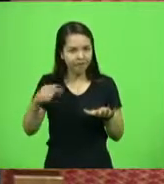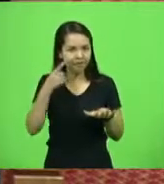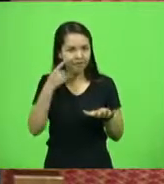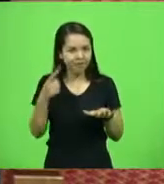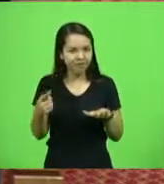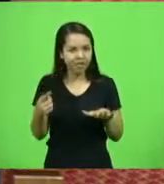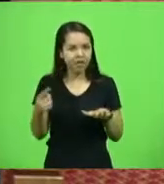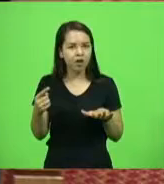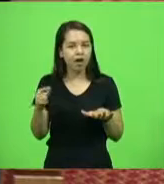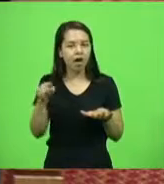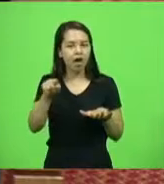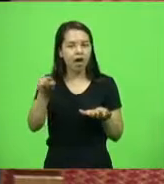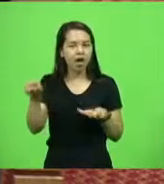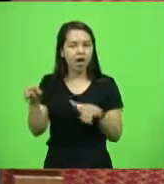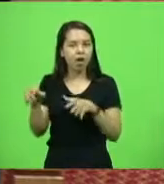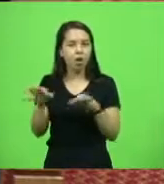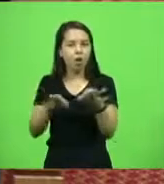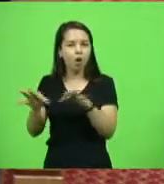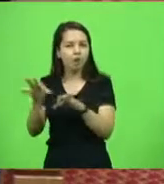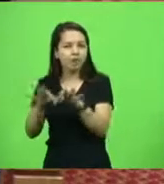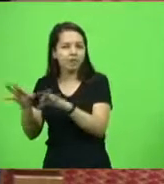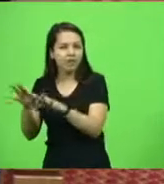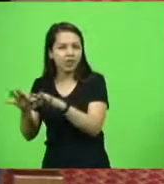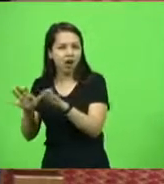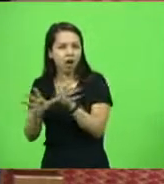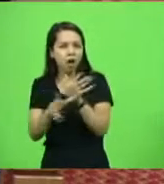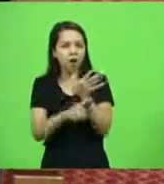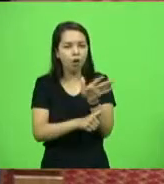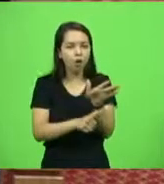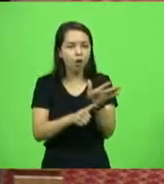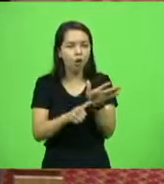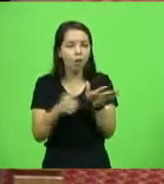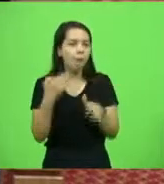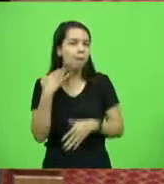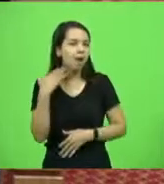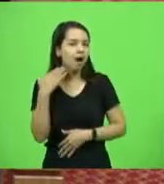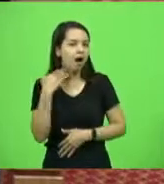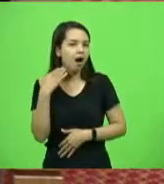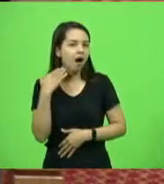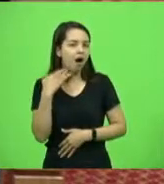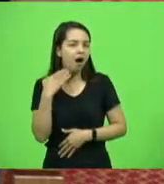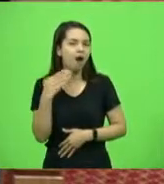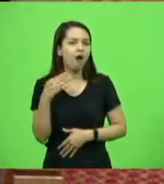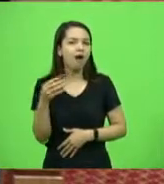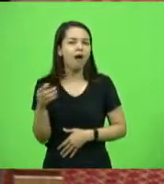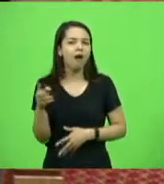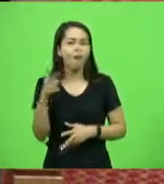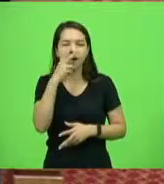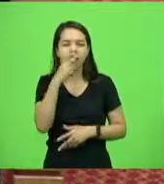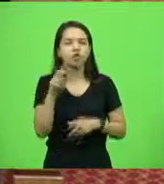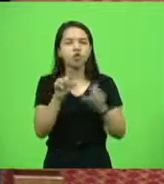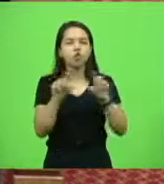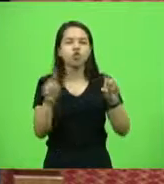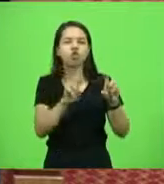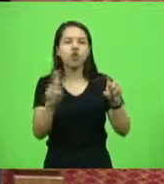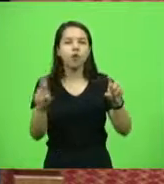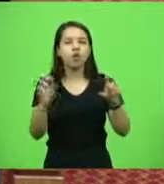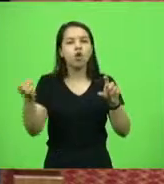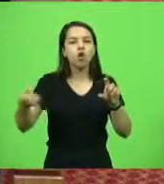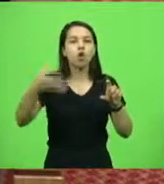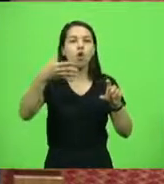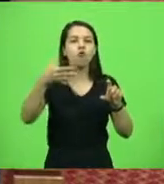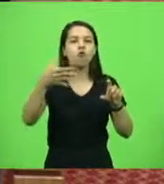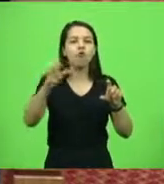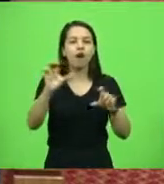aqueles roubos a banco, tipo, quem diz, um estilo novo cangaço, chega na cidade, dá tiro